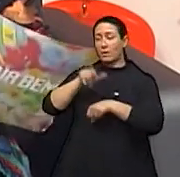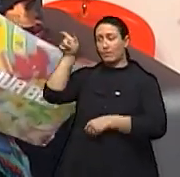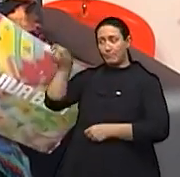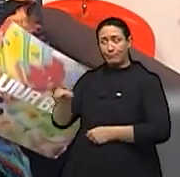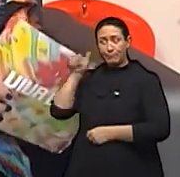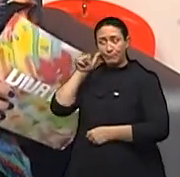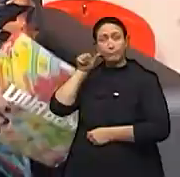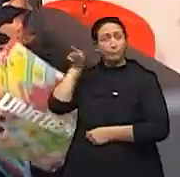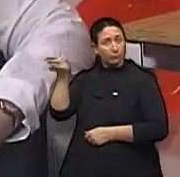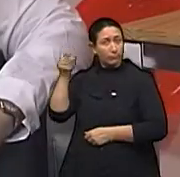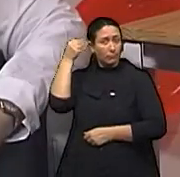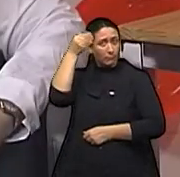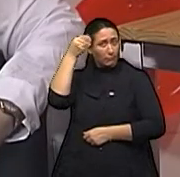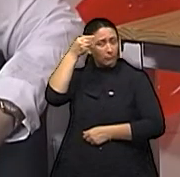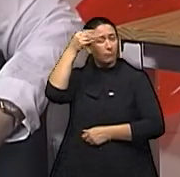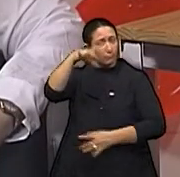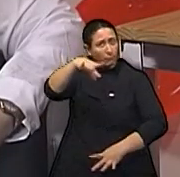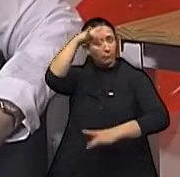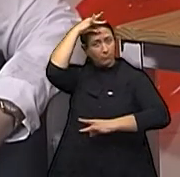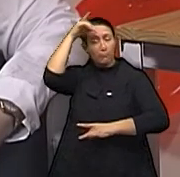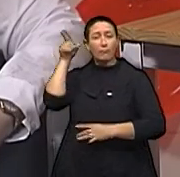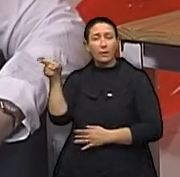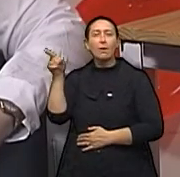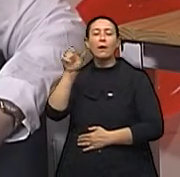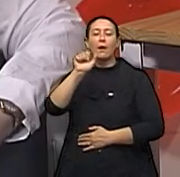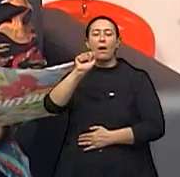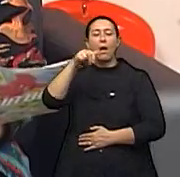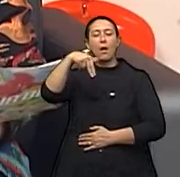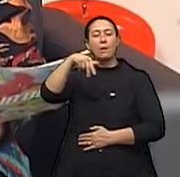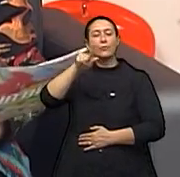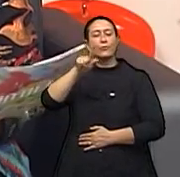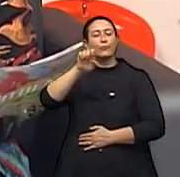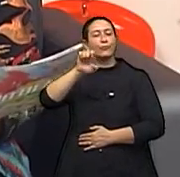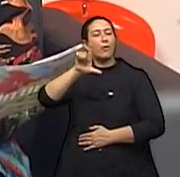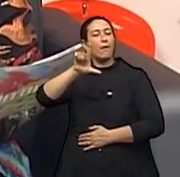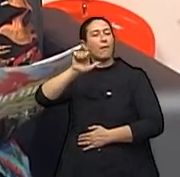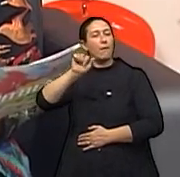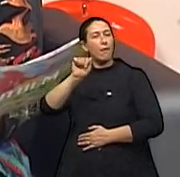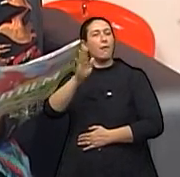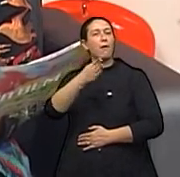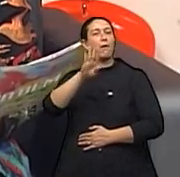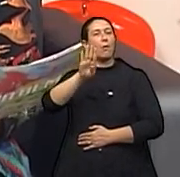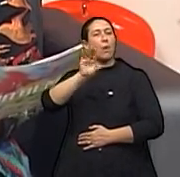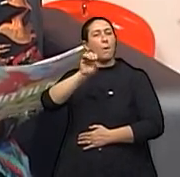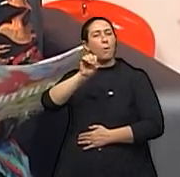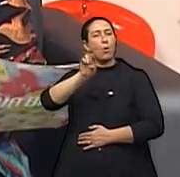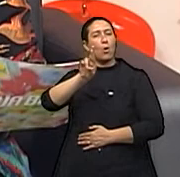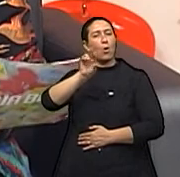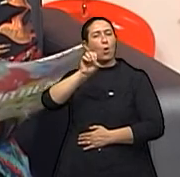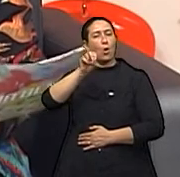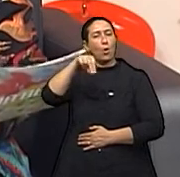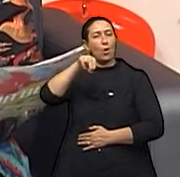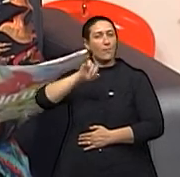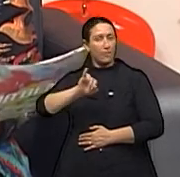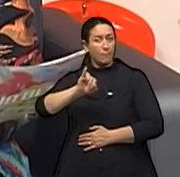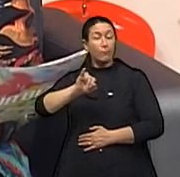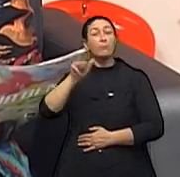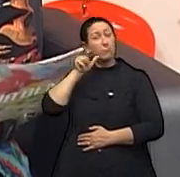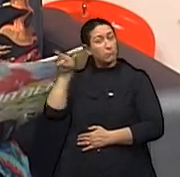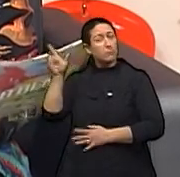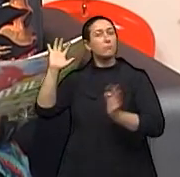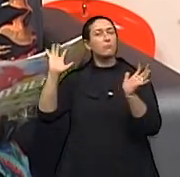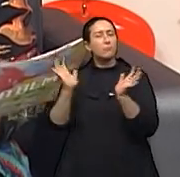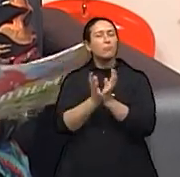reencarnacionista Angela Boroni. A Angela também faz parte da diretoria da